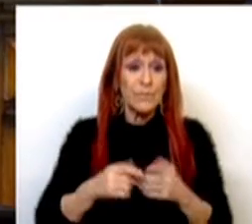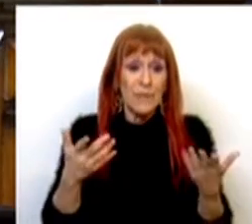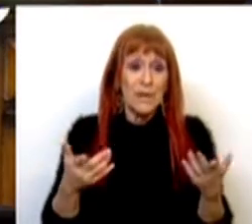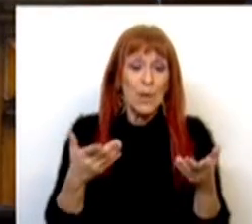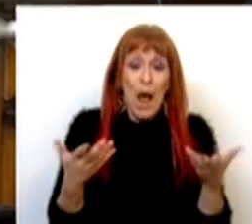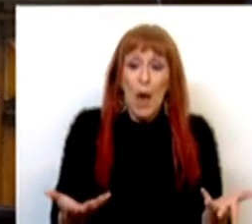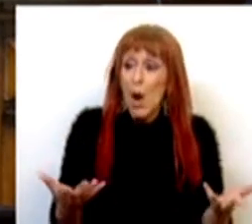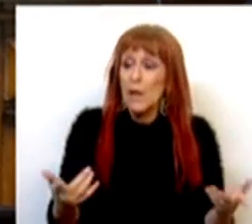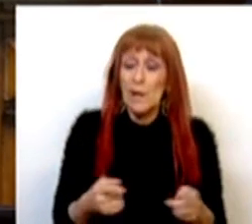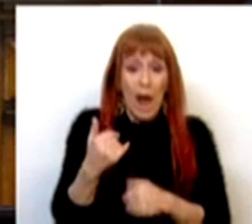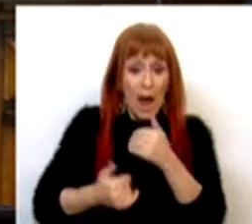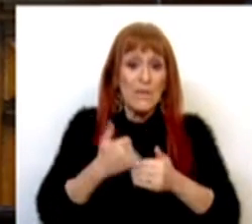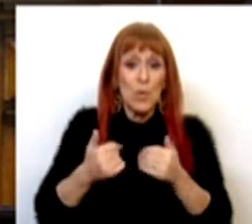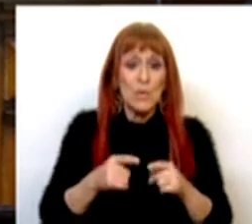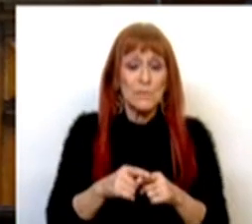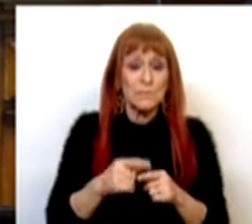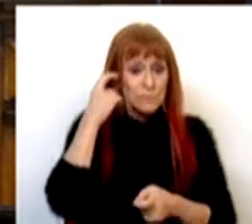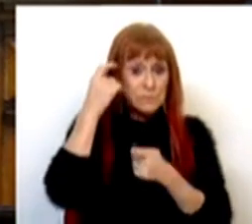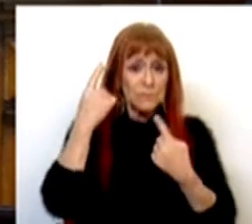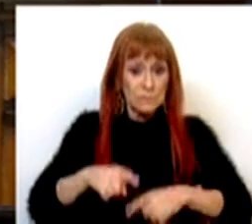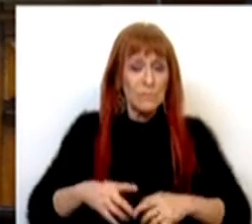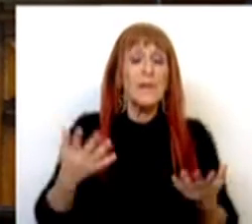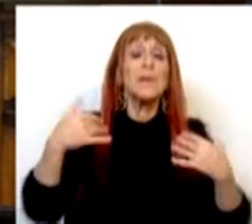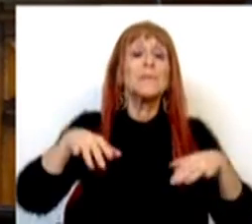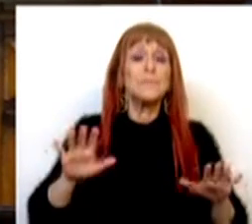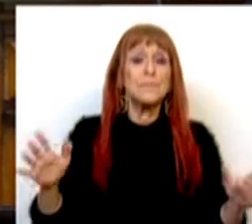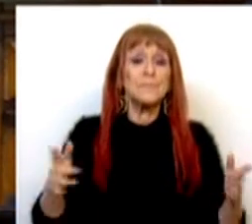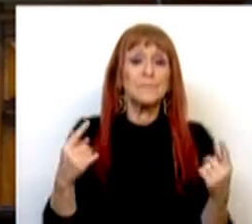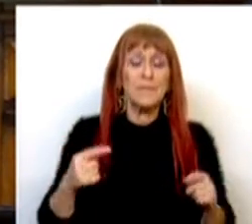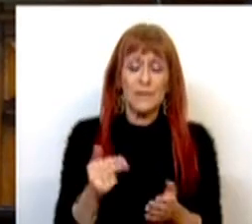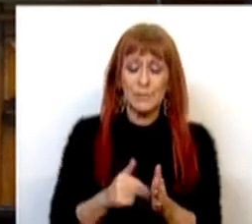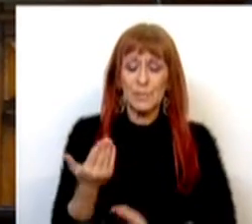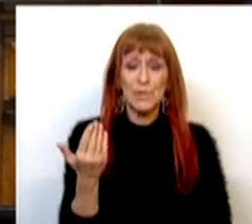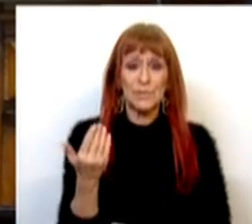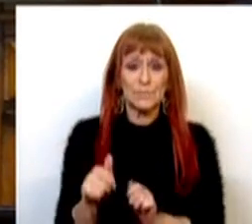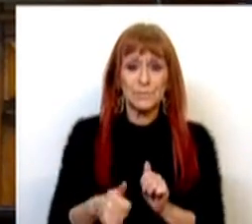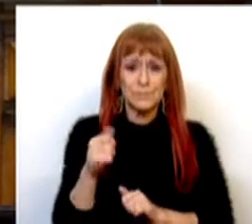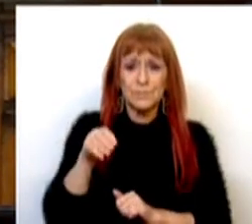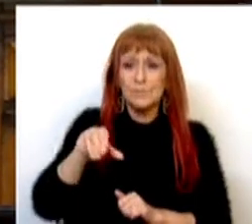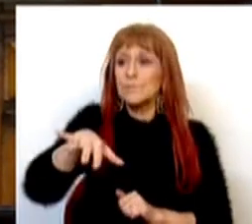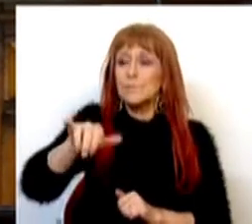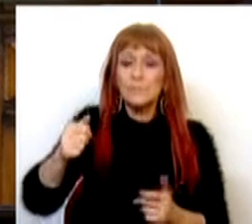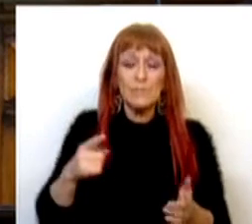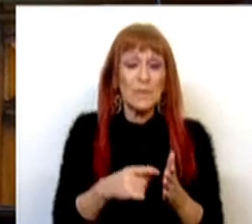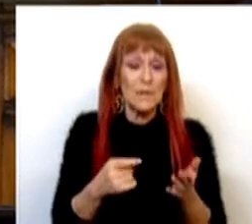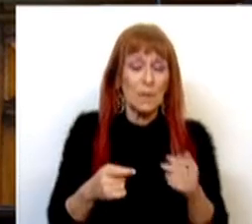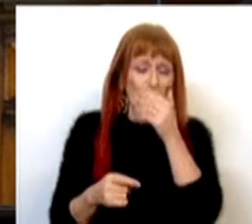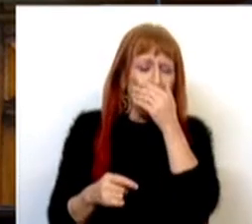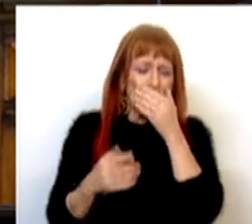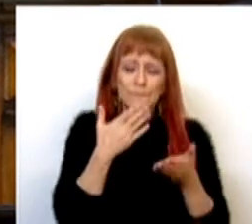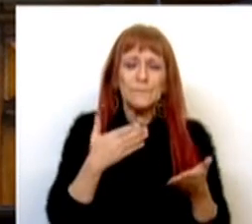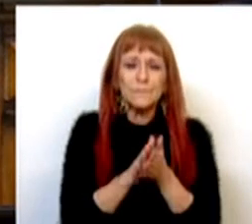estão, neste momento, a avançar, a ser pensados, mas que estão a aguardar a melhor localização, porque há necessidade de